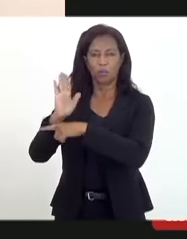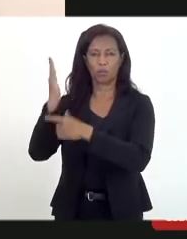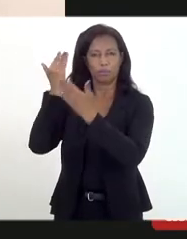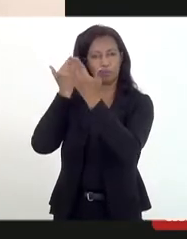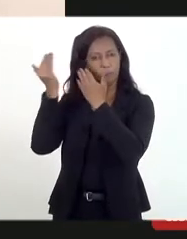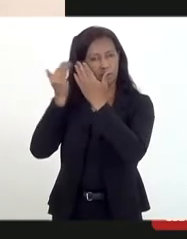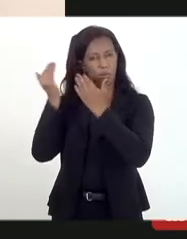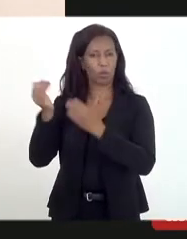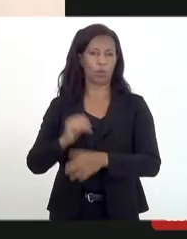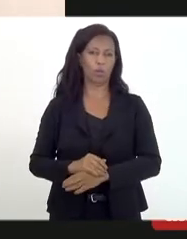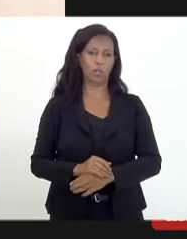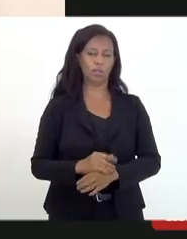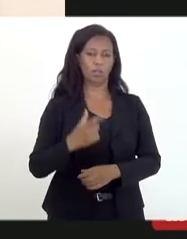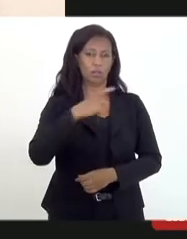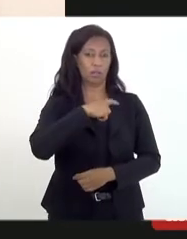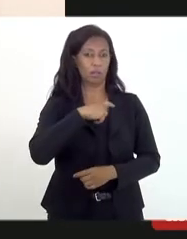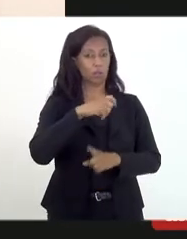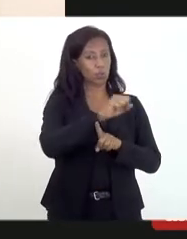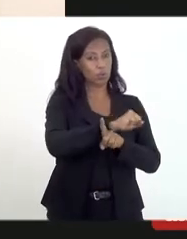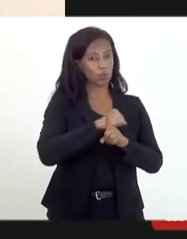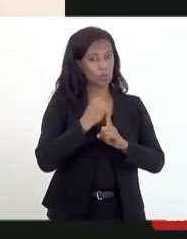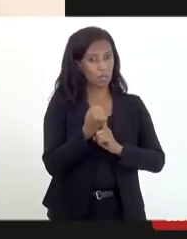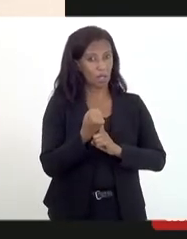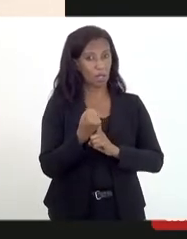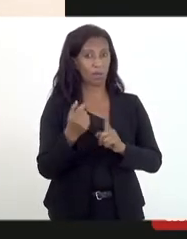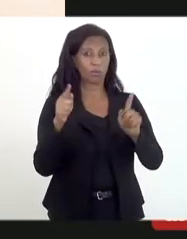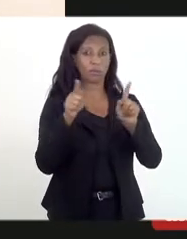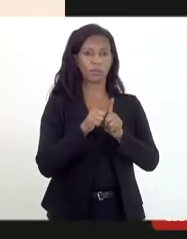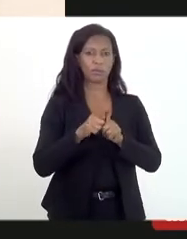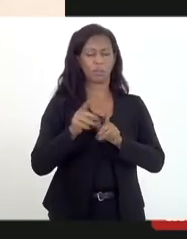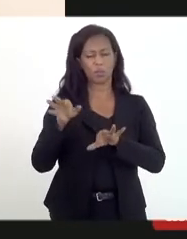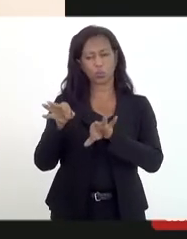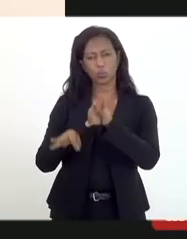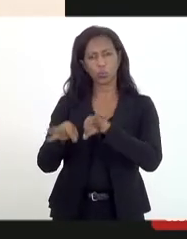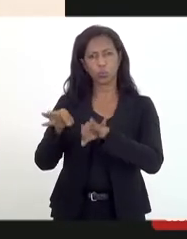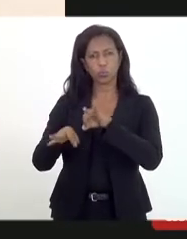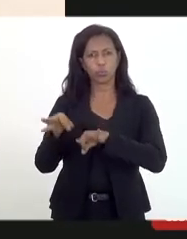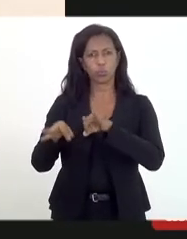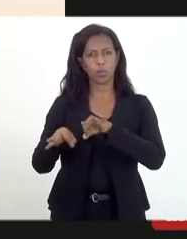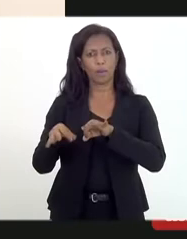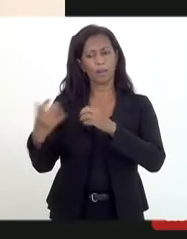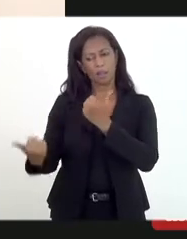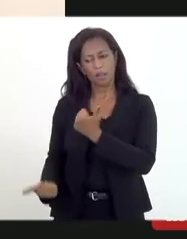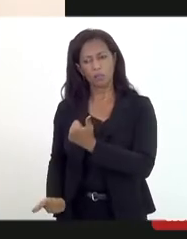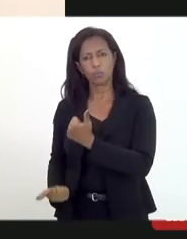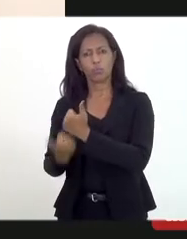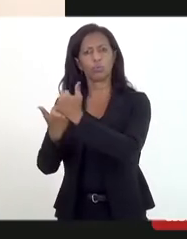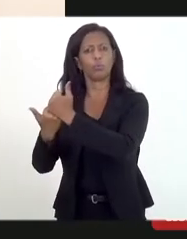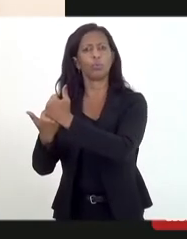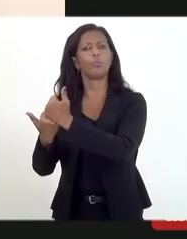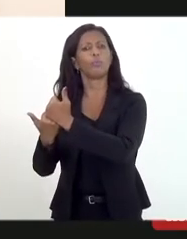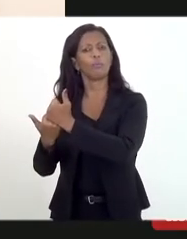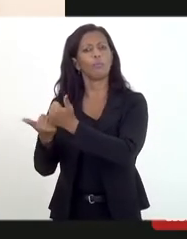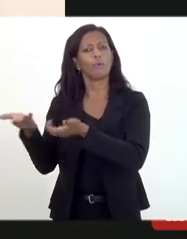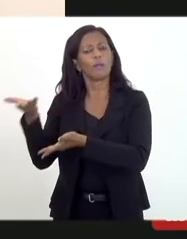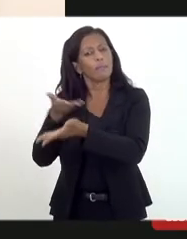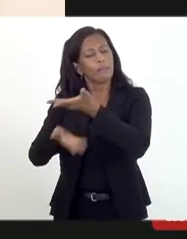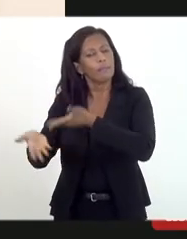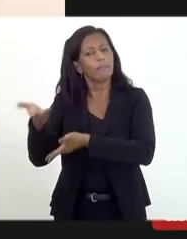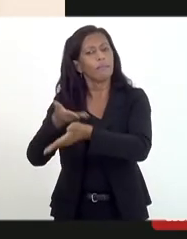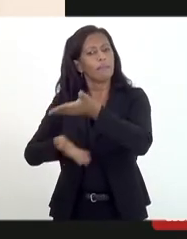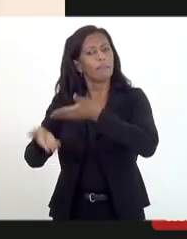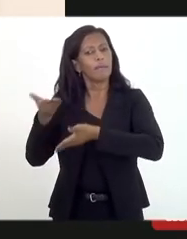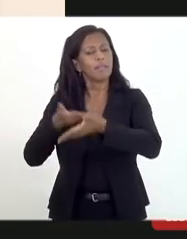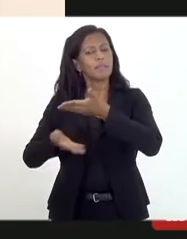social, um atendimento jurídico. Por quê? Para que ela tenha um suporte jurídico para, então, participar do